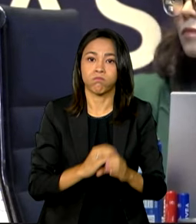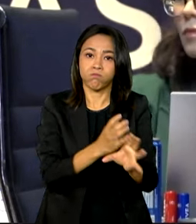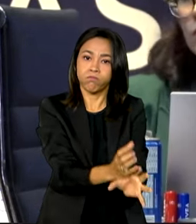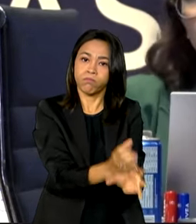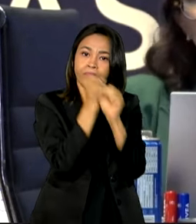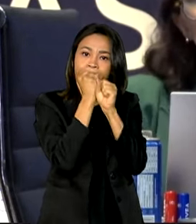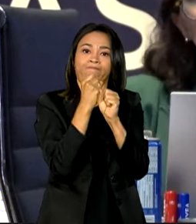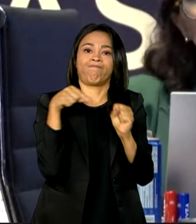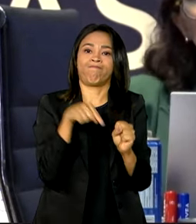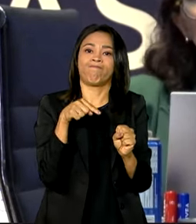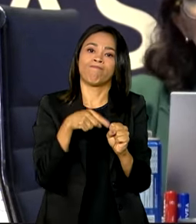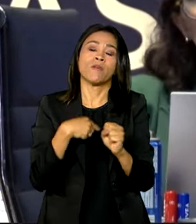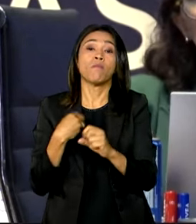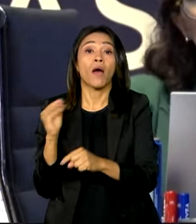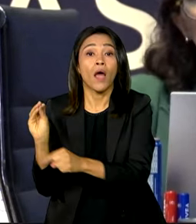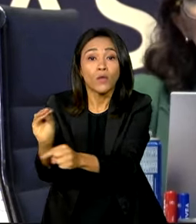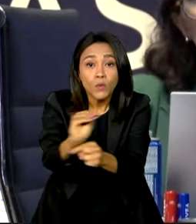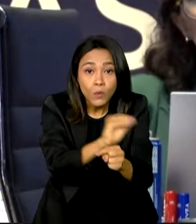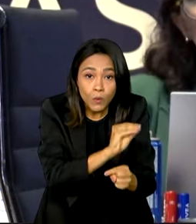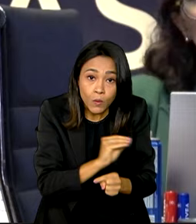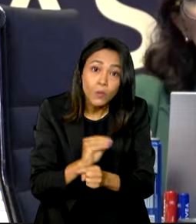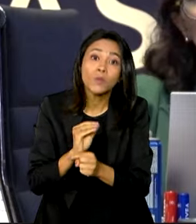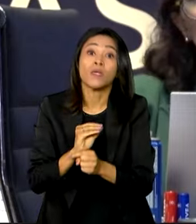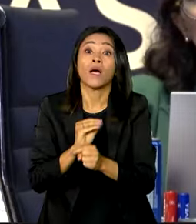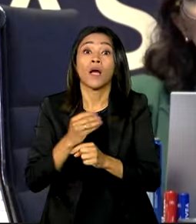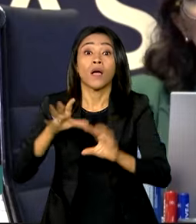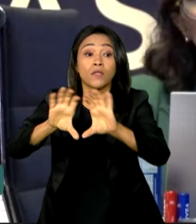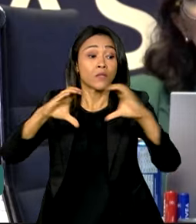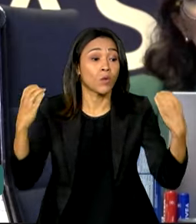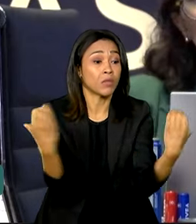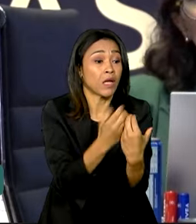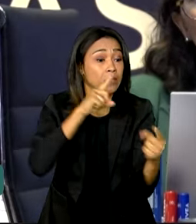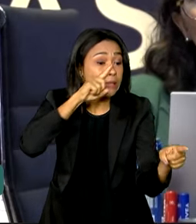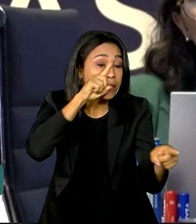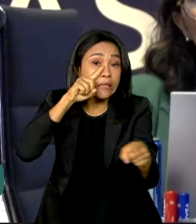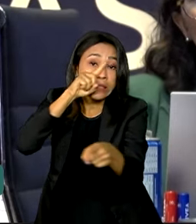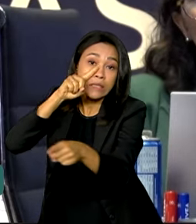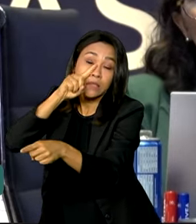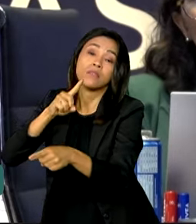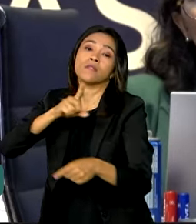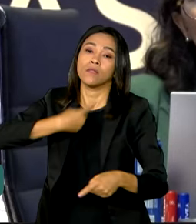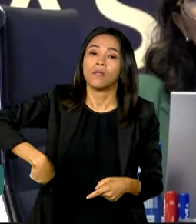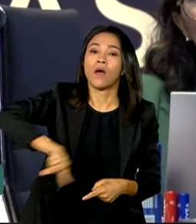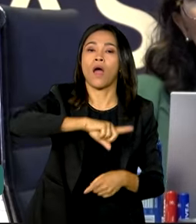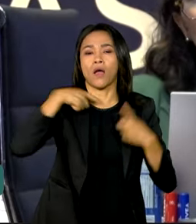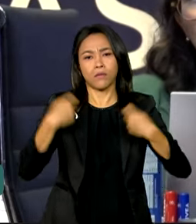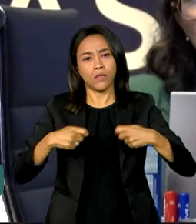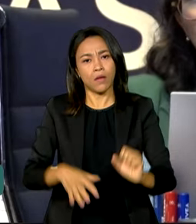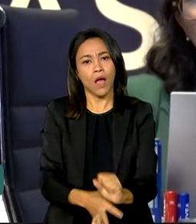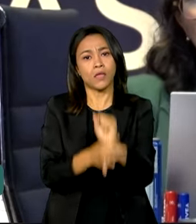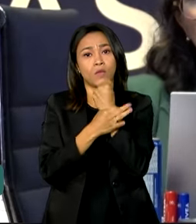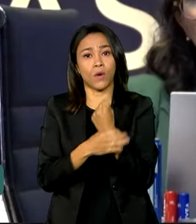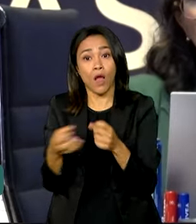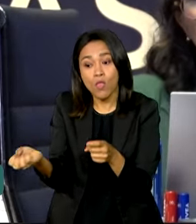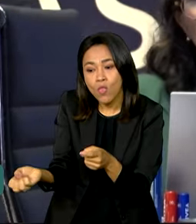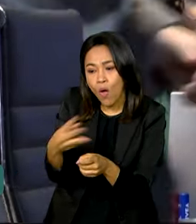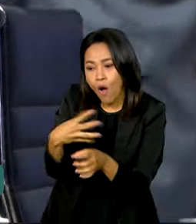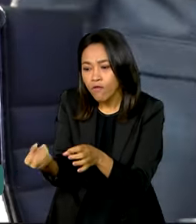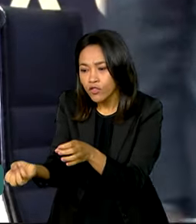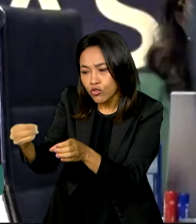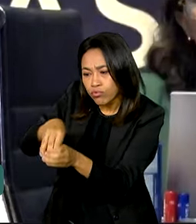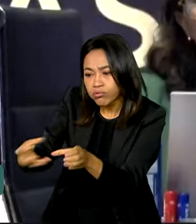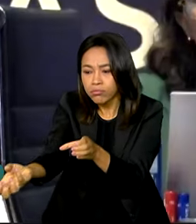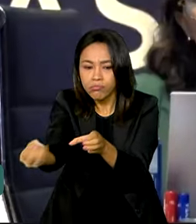a resiliência das comunidades sobre maior risco. Precisamos garantir que novas fontes inovadoras de